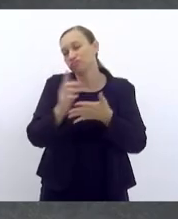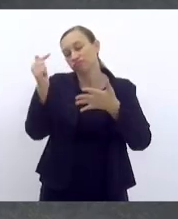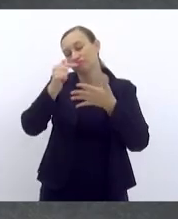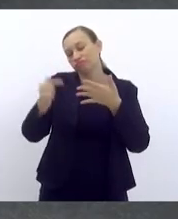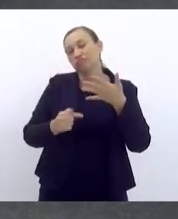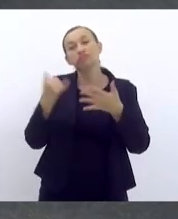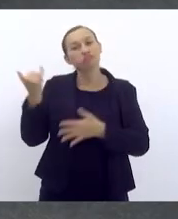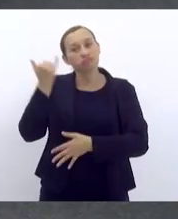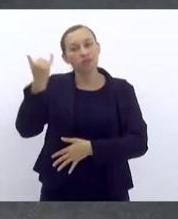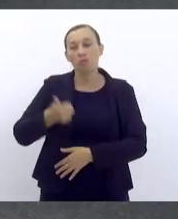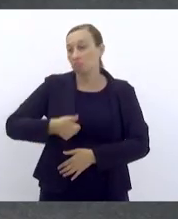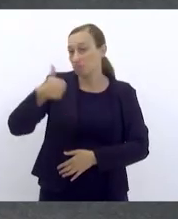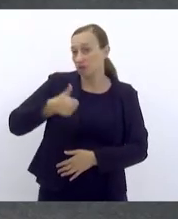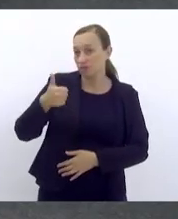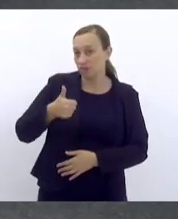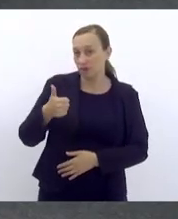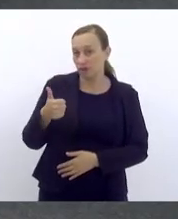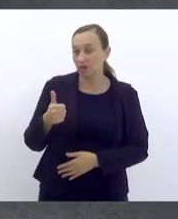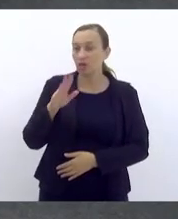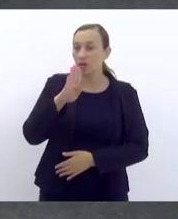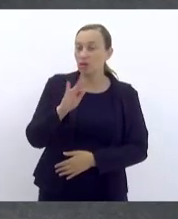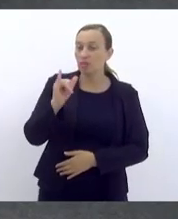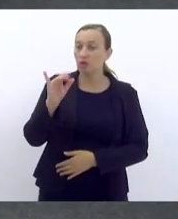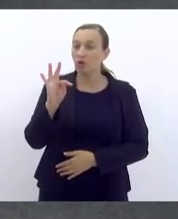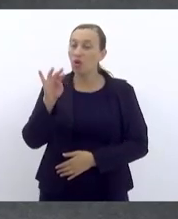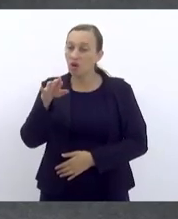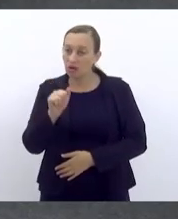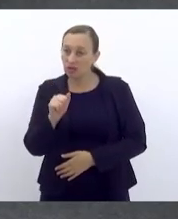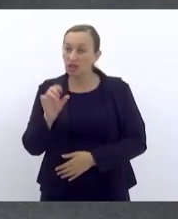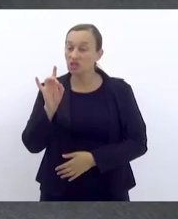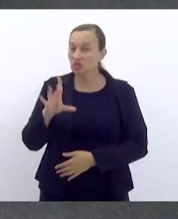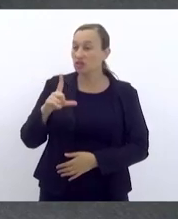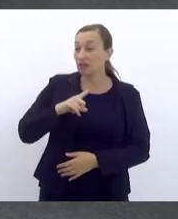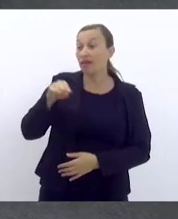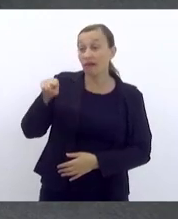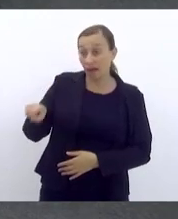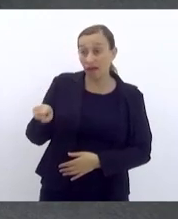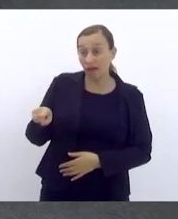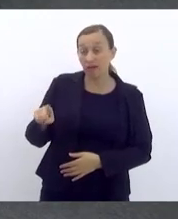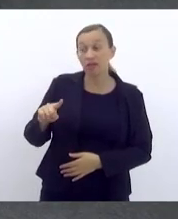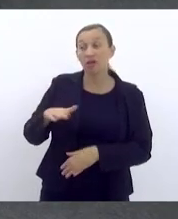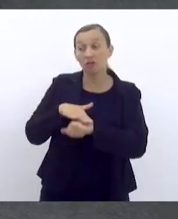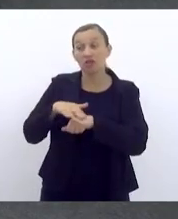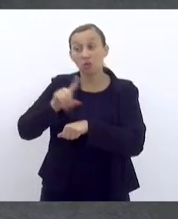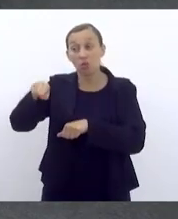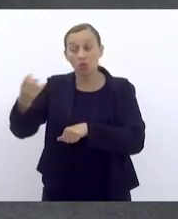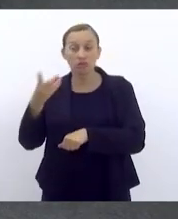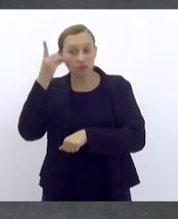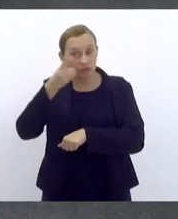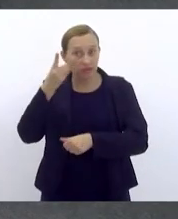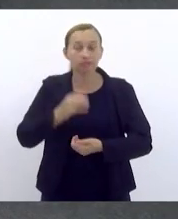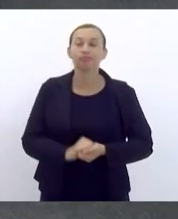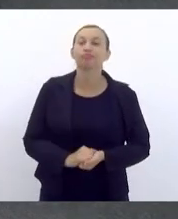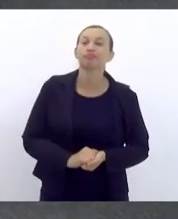Primeiro, algumas biotas que só existem naquela cidade. Estava aqui conversando com outro deputado que colocou.